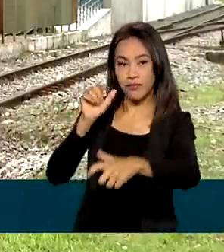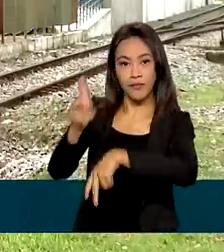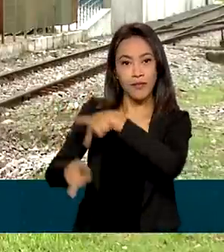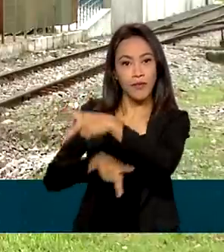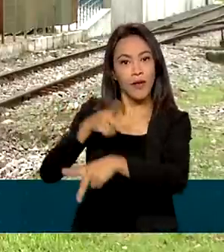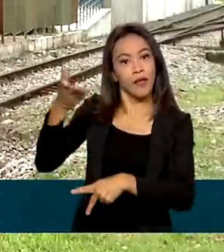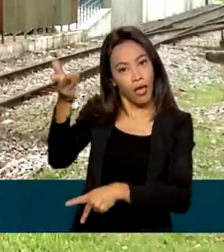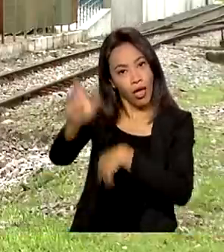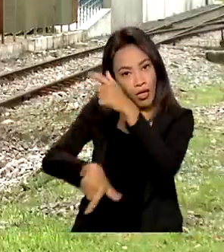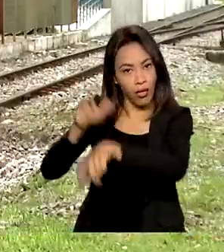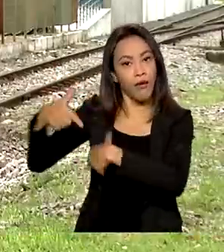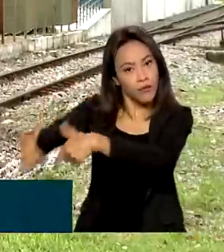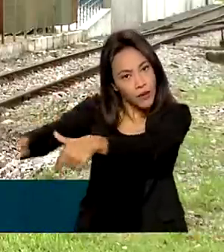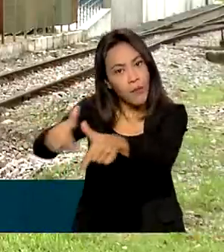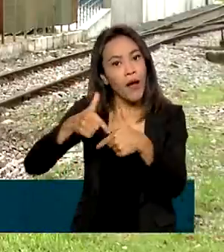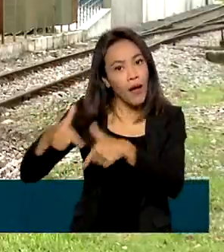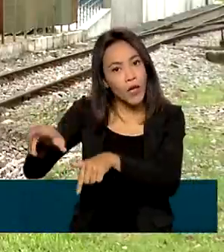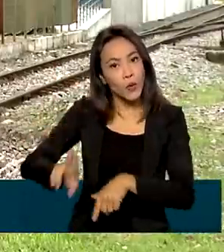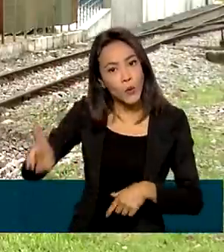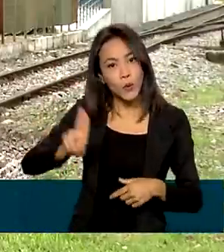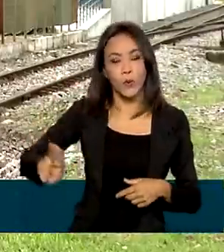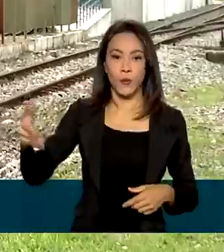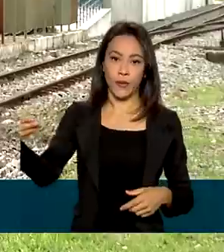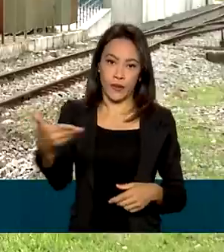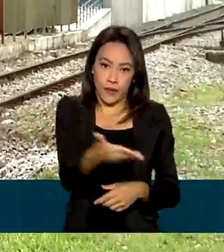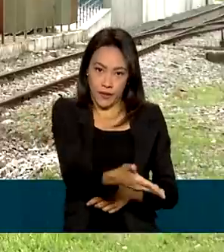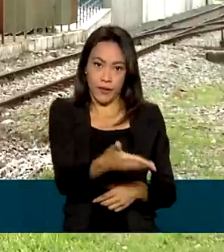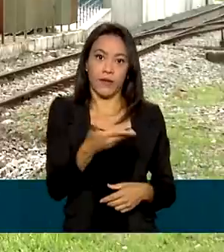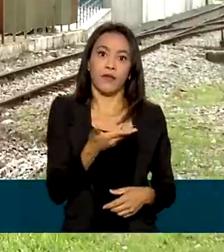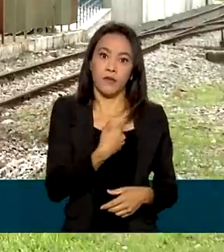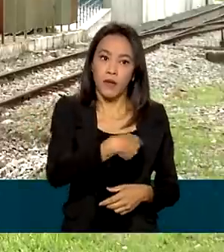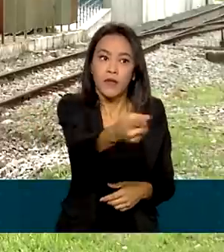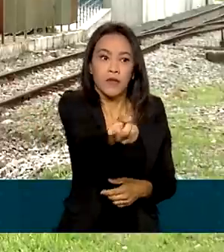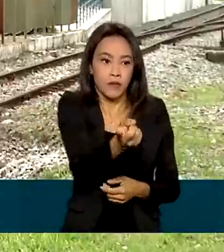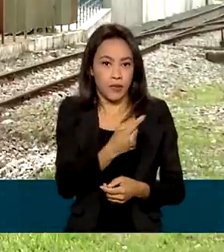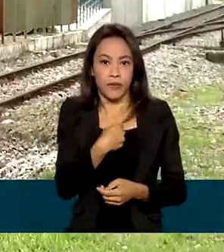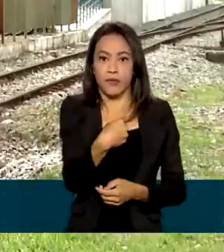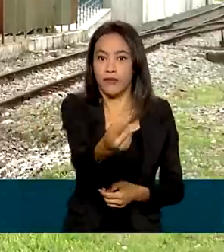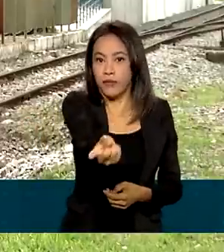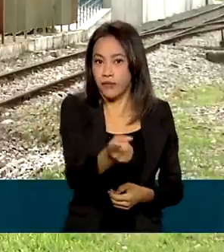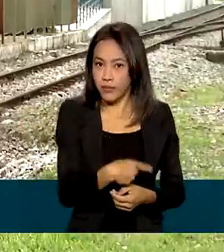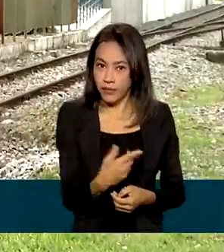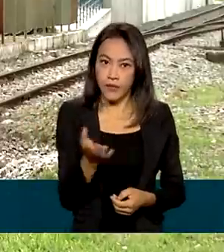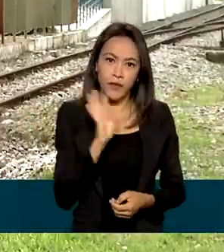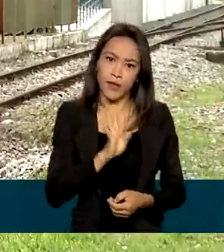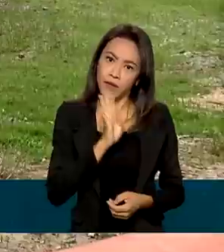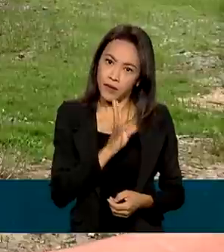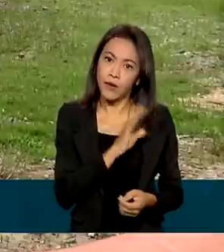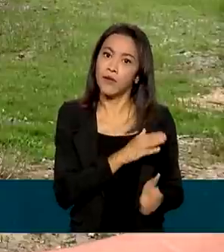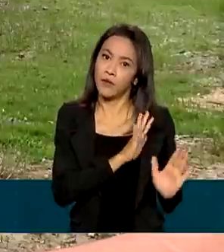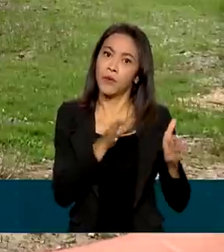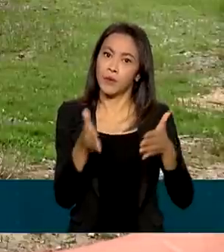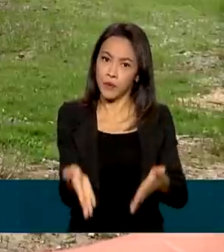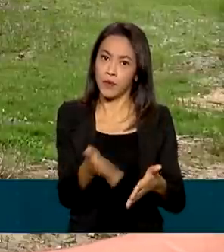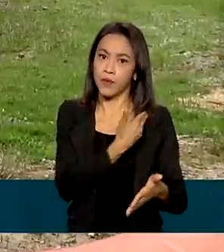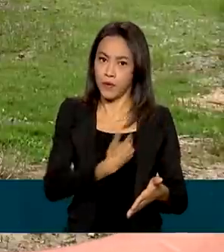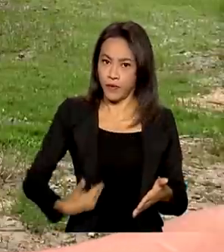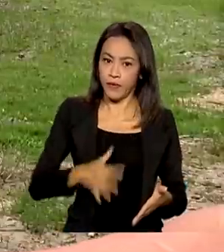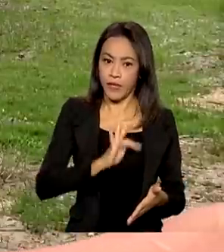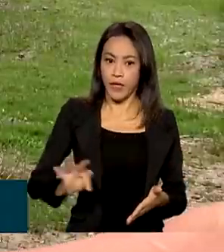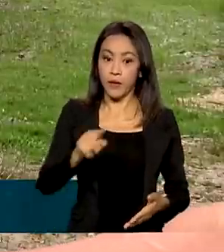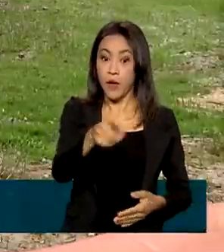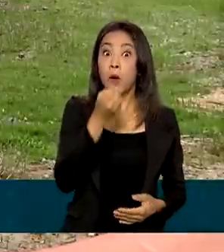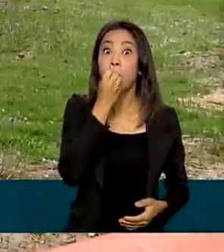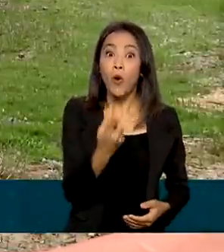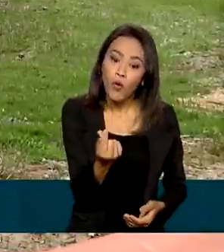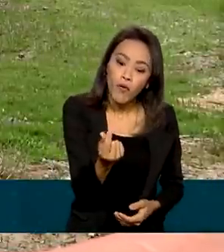o trabalhador que usa esse meio de transporte tão bacana que chegou através do governo federal. Bom, é o preço que